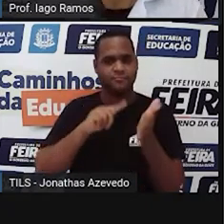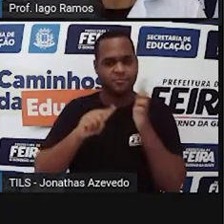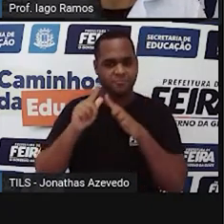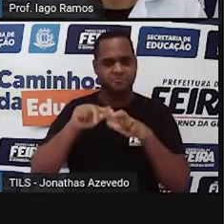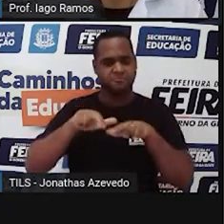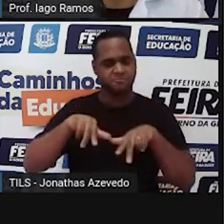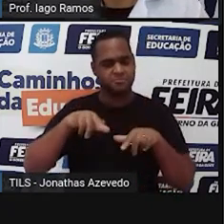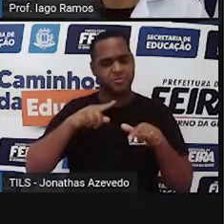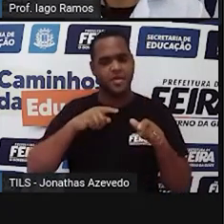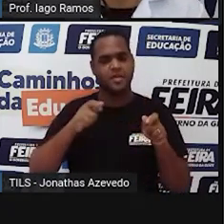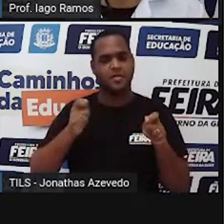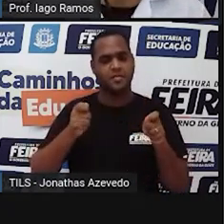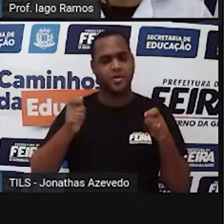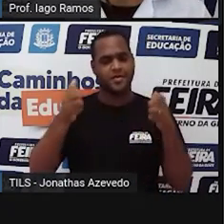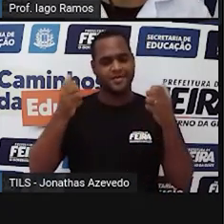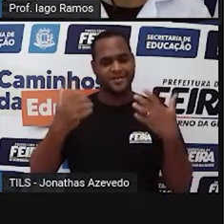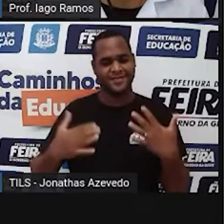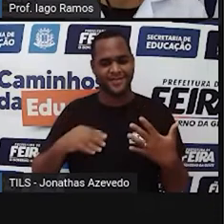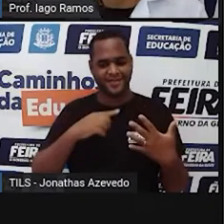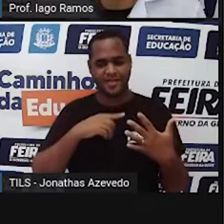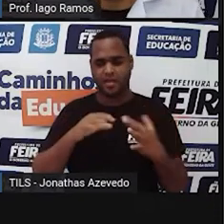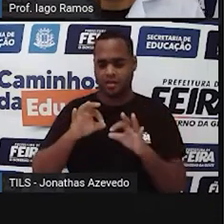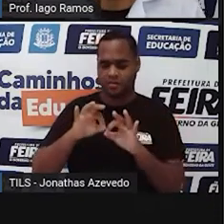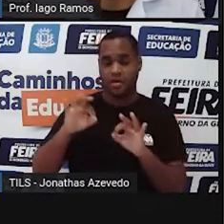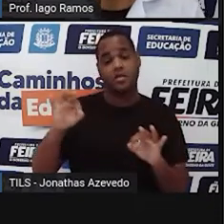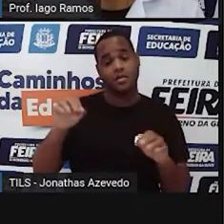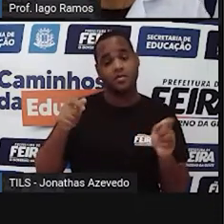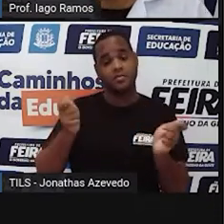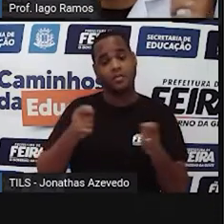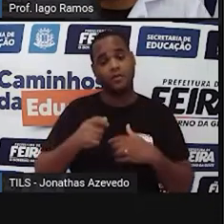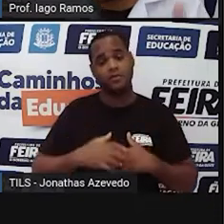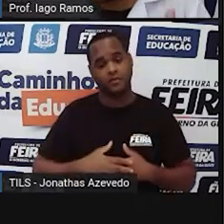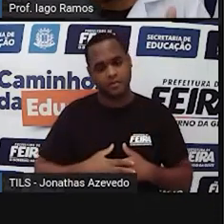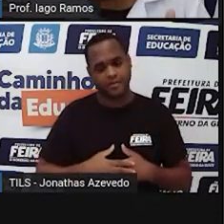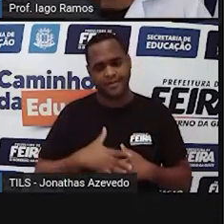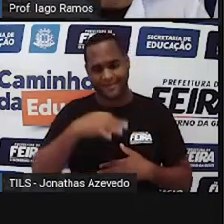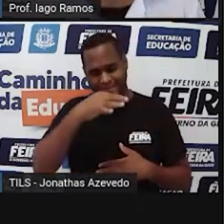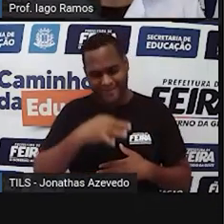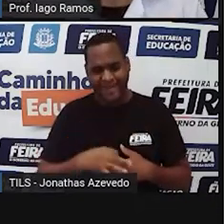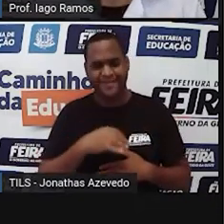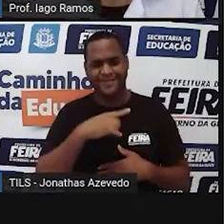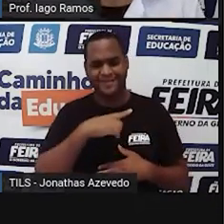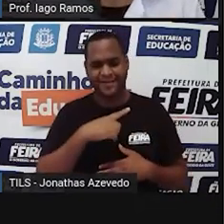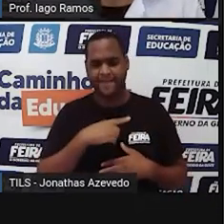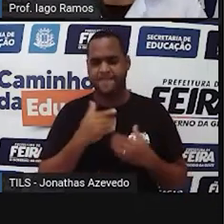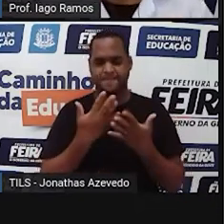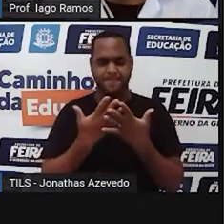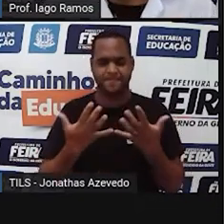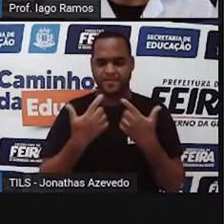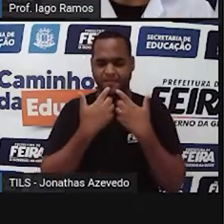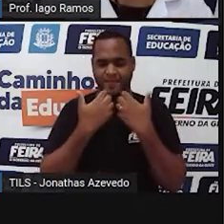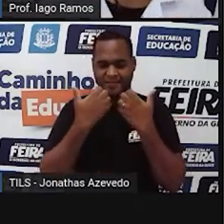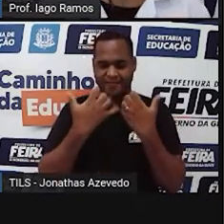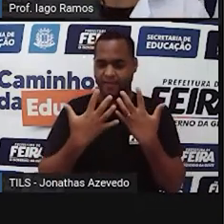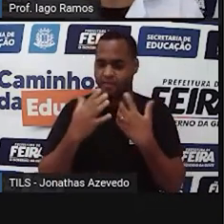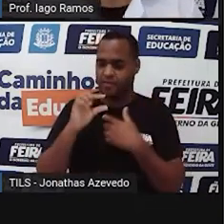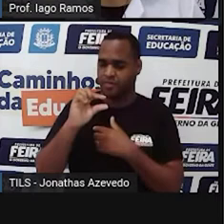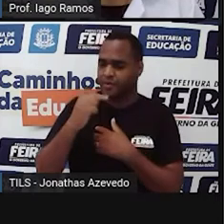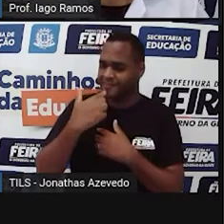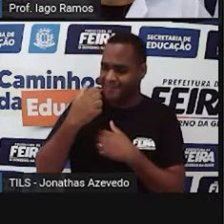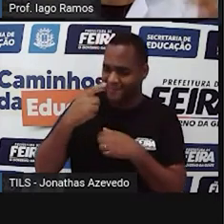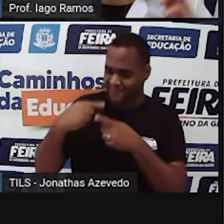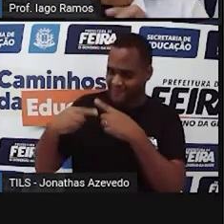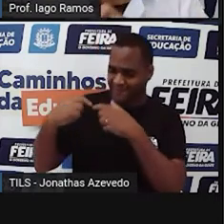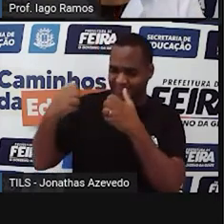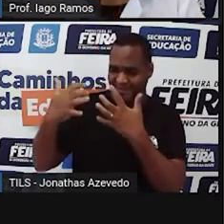São formas que a gente tem pra medir as coisas, né? E foi exatamente isso que a gente falou, né, há pouquinho tempo atrás.